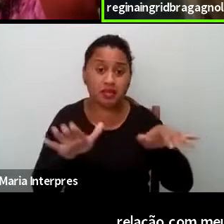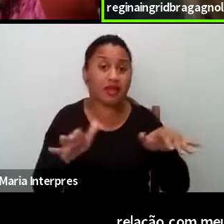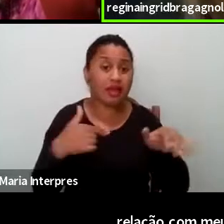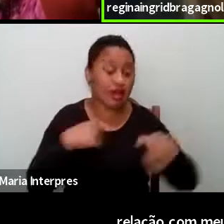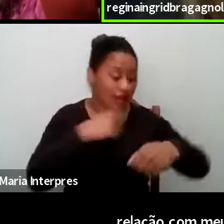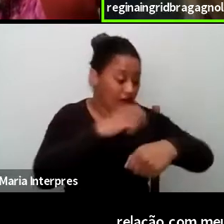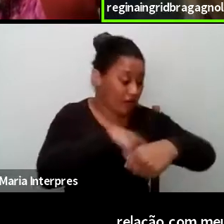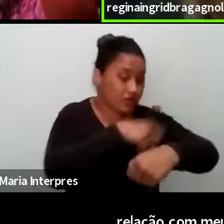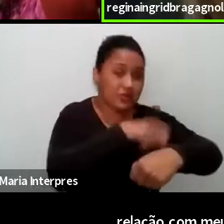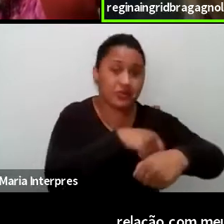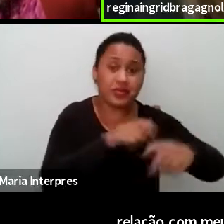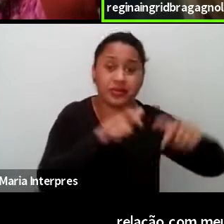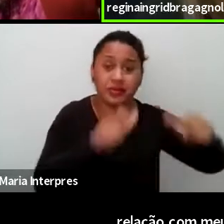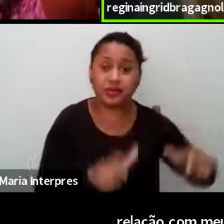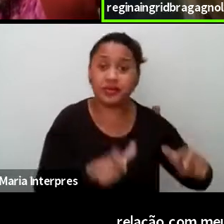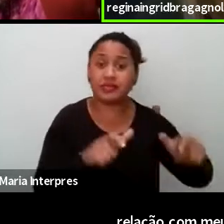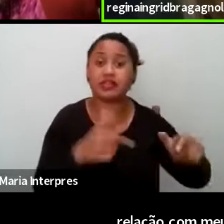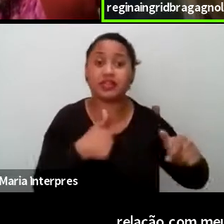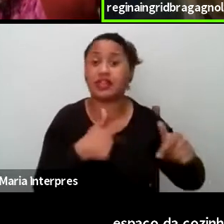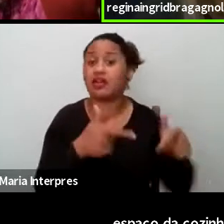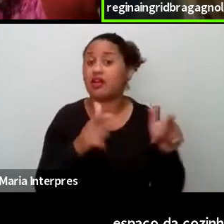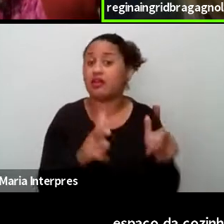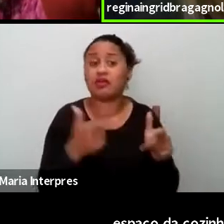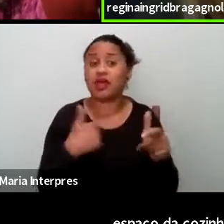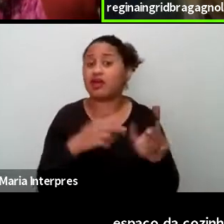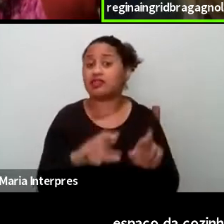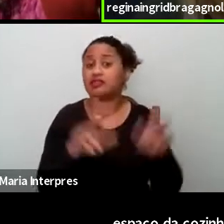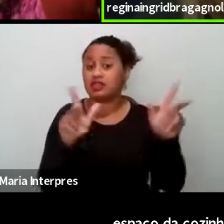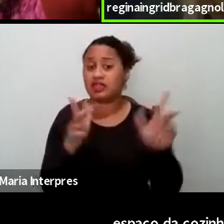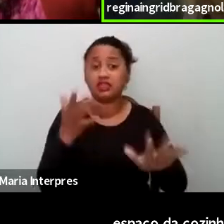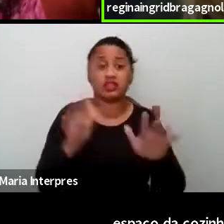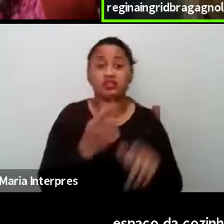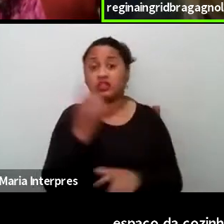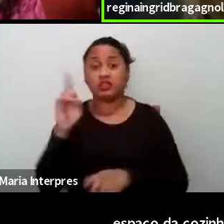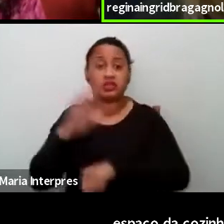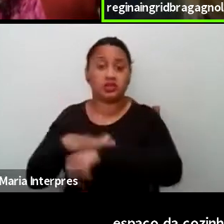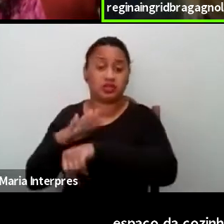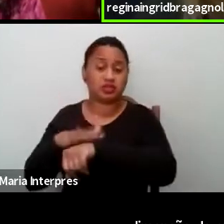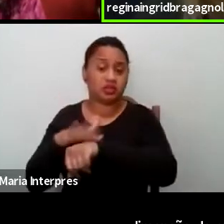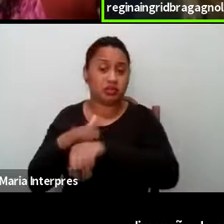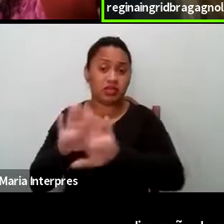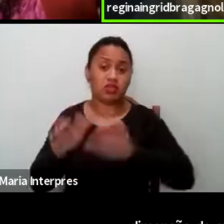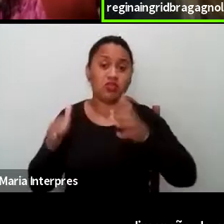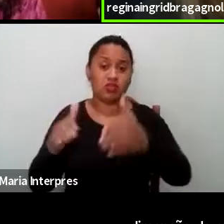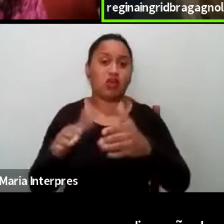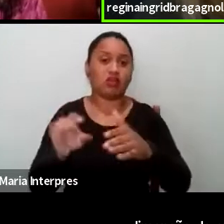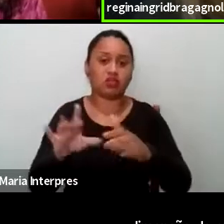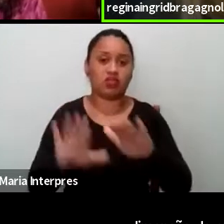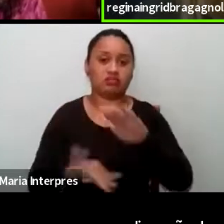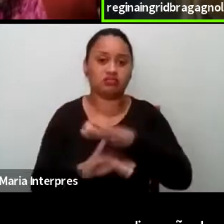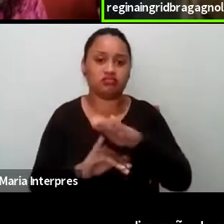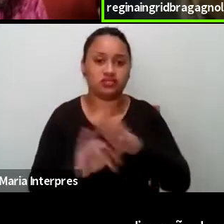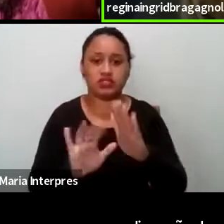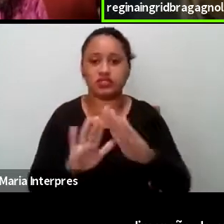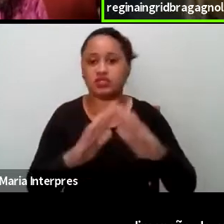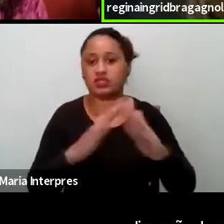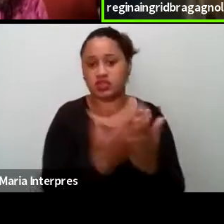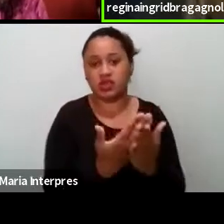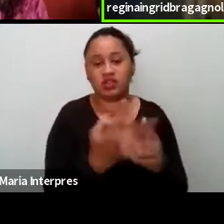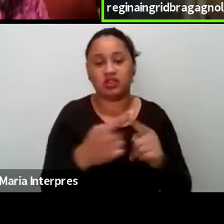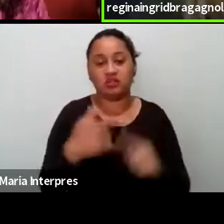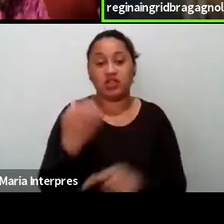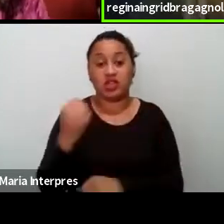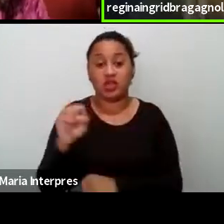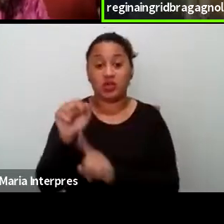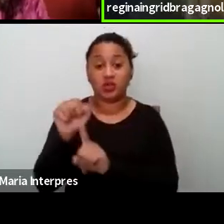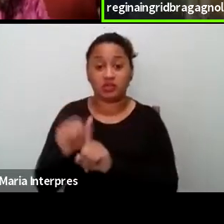culinária, talvez em outro momento ele estaria muito mais institucionalizado, bem provado, né? Como ele, desde os oito meses, ele foi